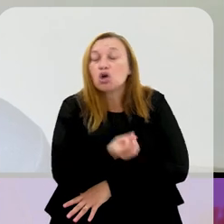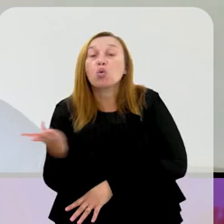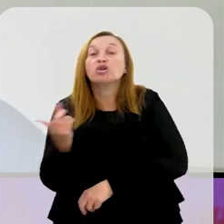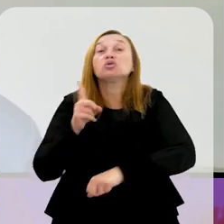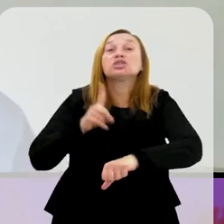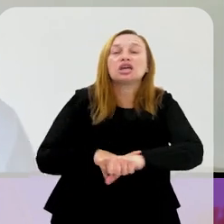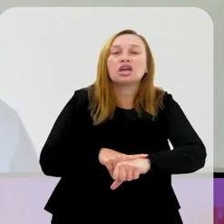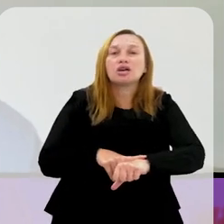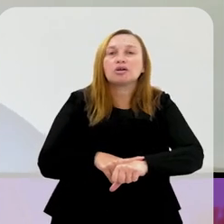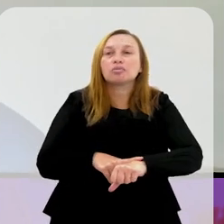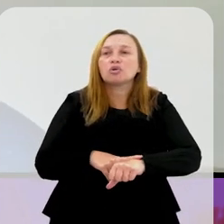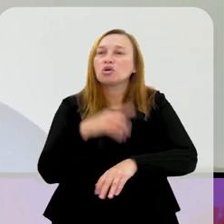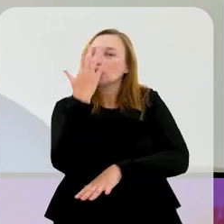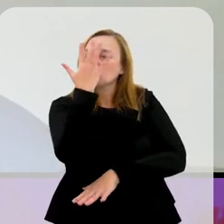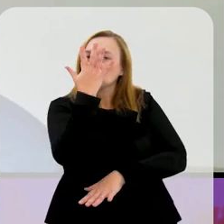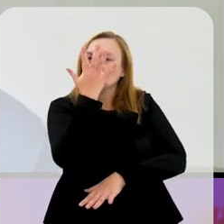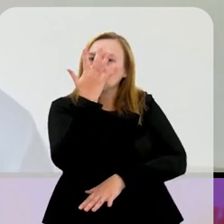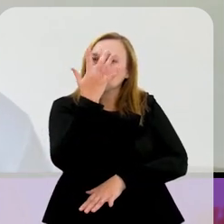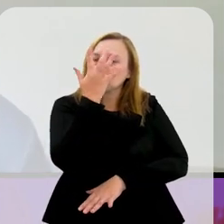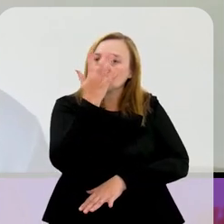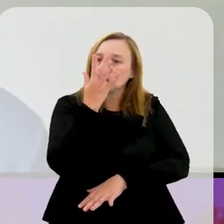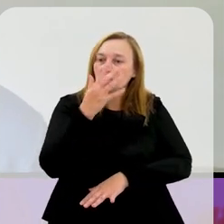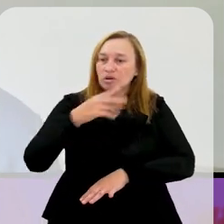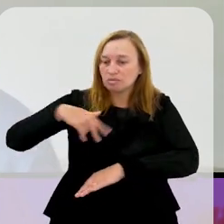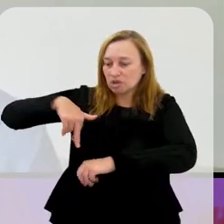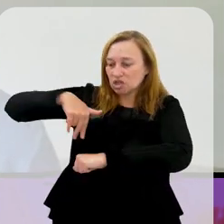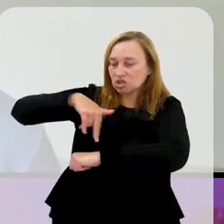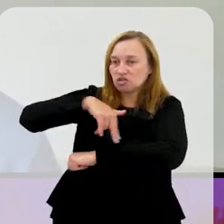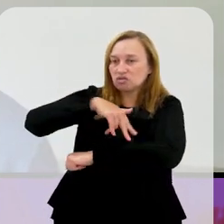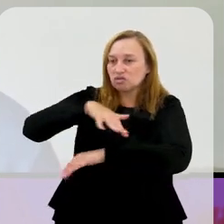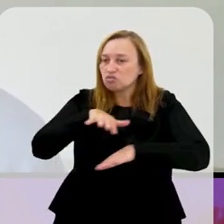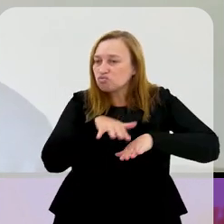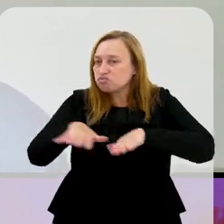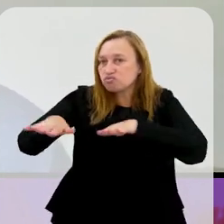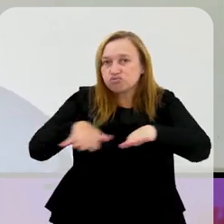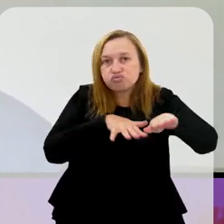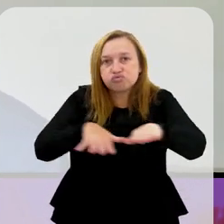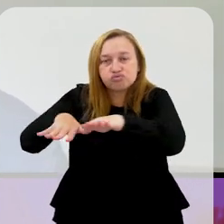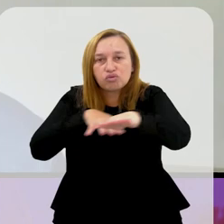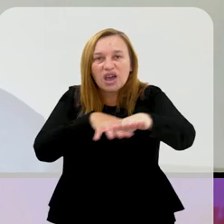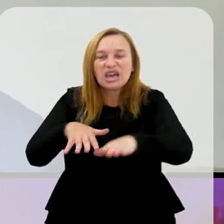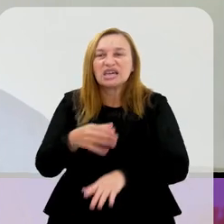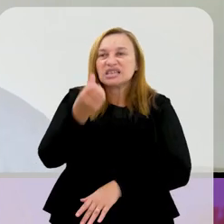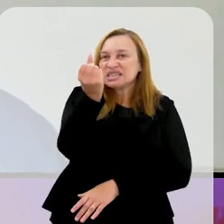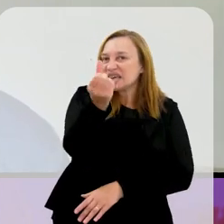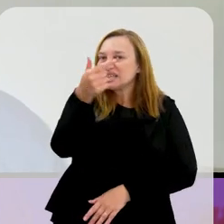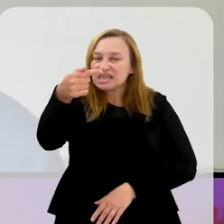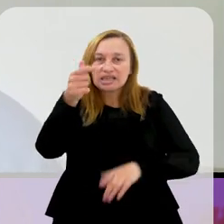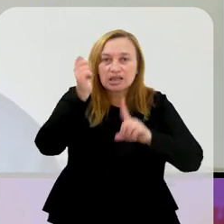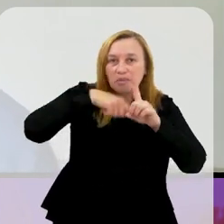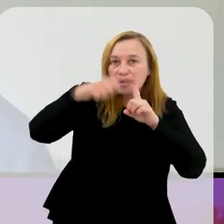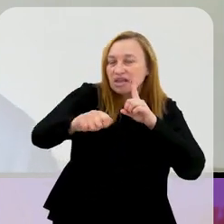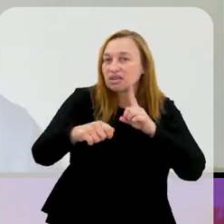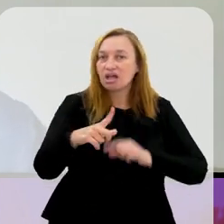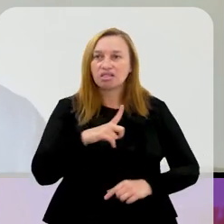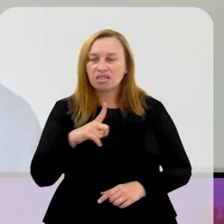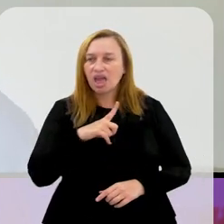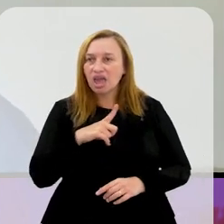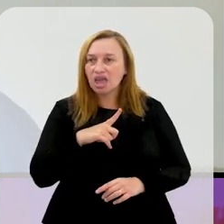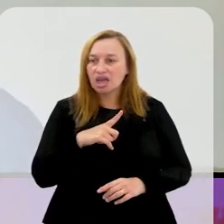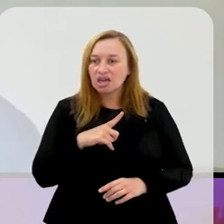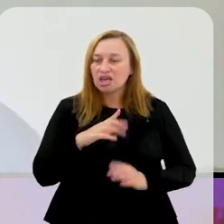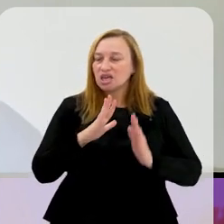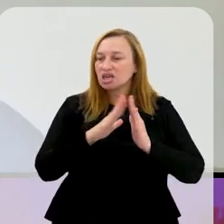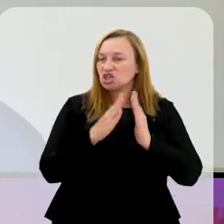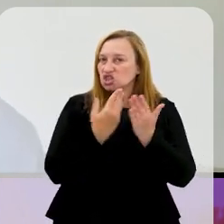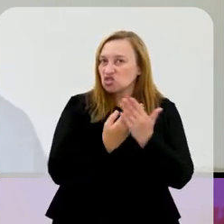monta, quanto tempo levam as escolas de samba para montar o seu desfile? Levam seis meses, sete meses. Tem escola que